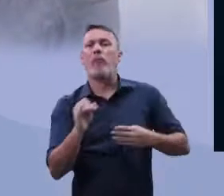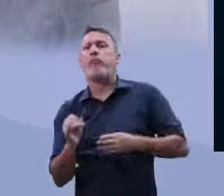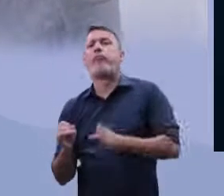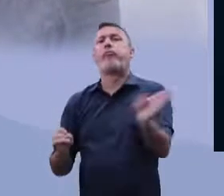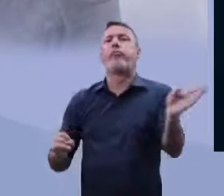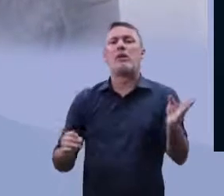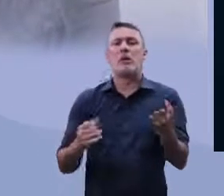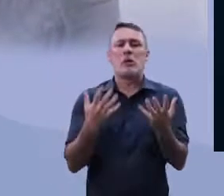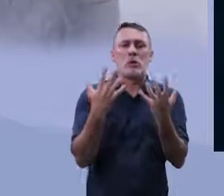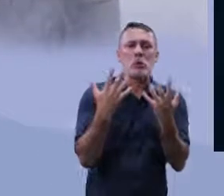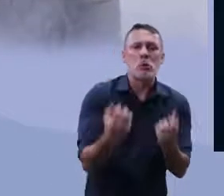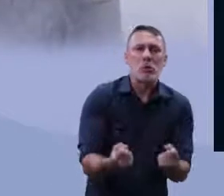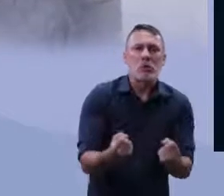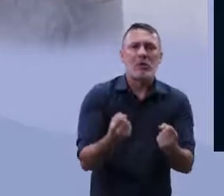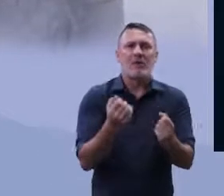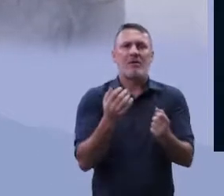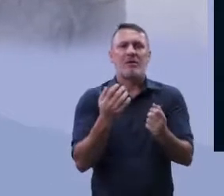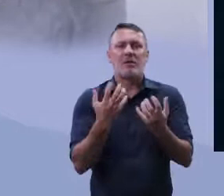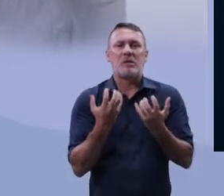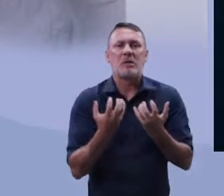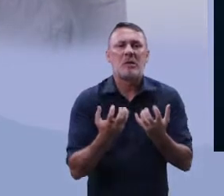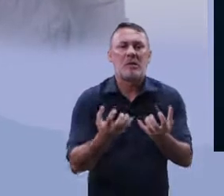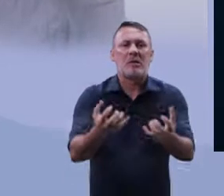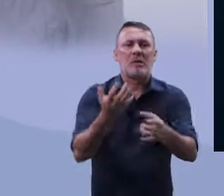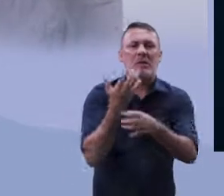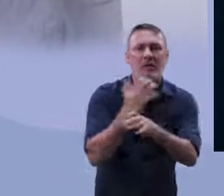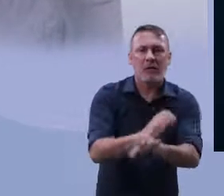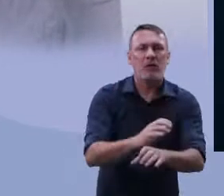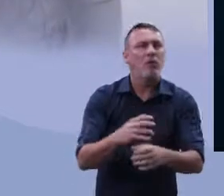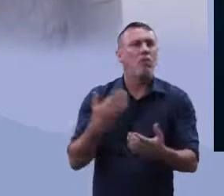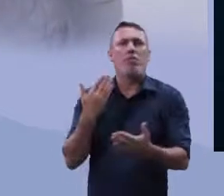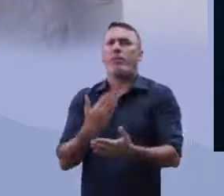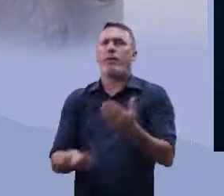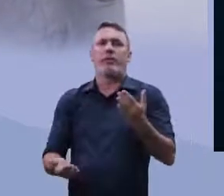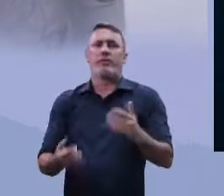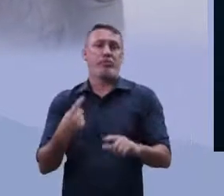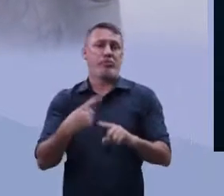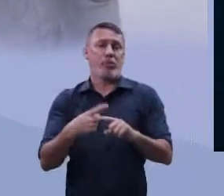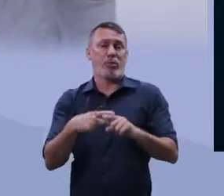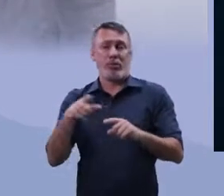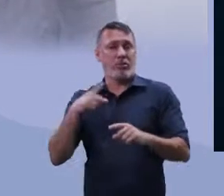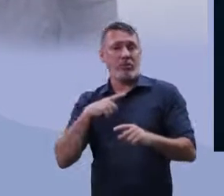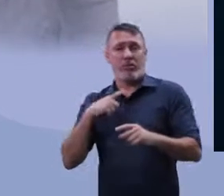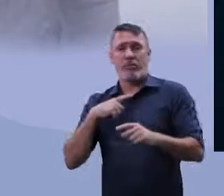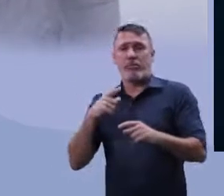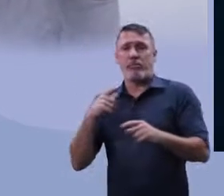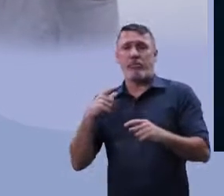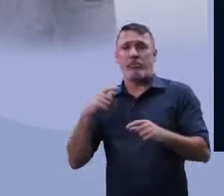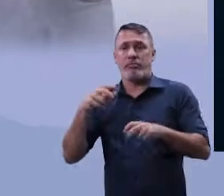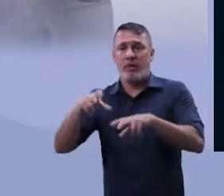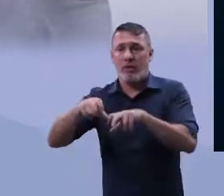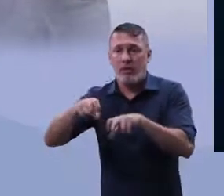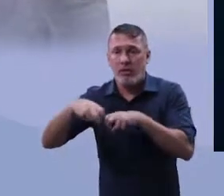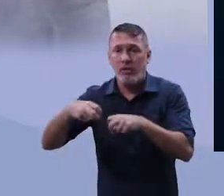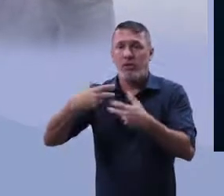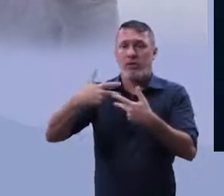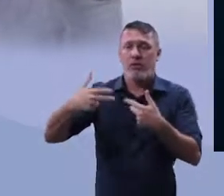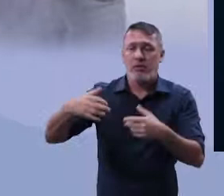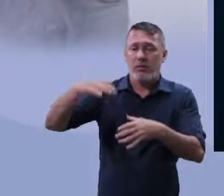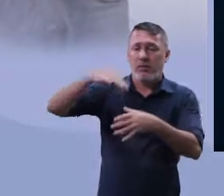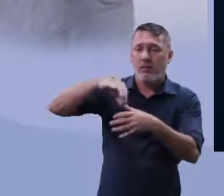aqueles países que ali estão envolvidos num contexto de propriedade das suas nascentes, como daqueles que estão